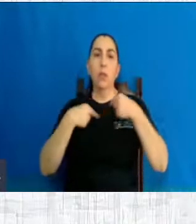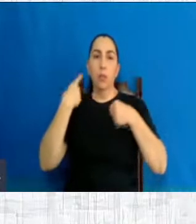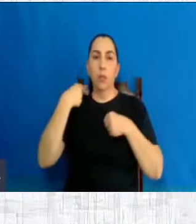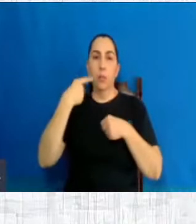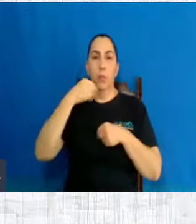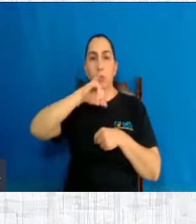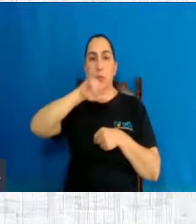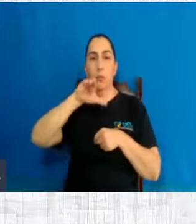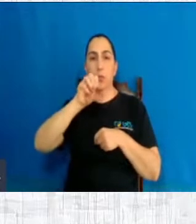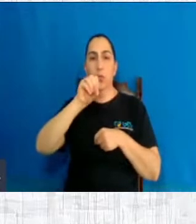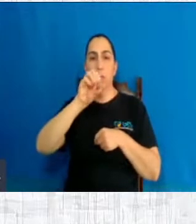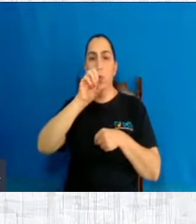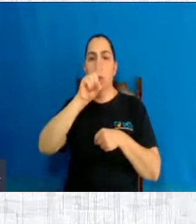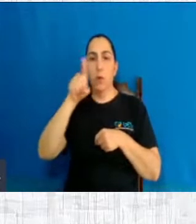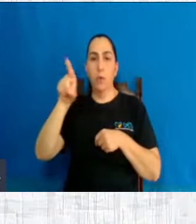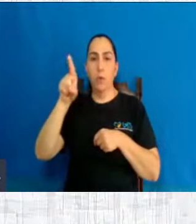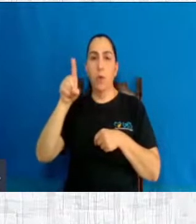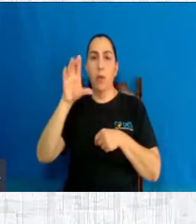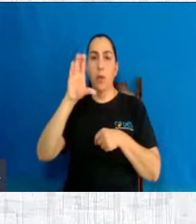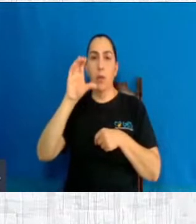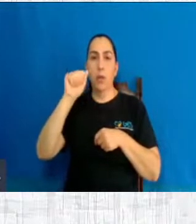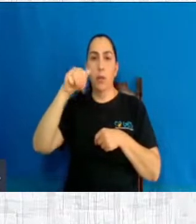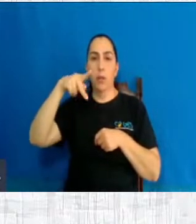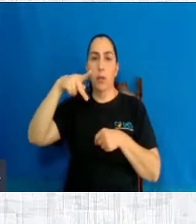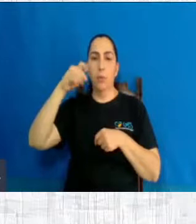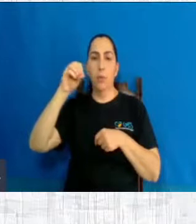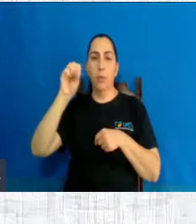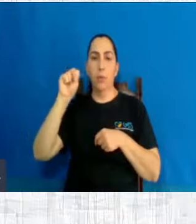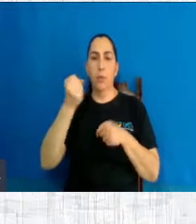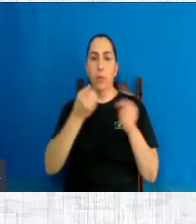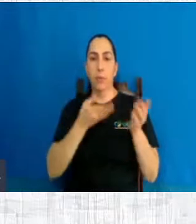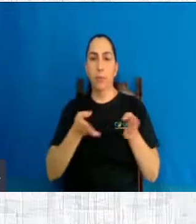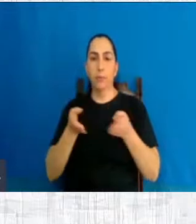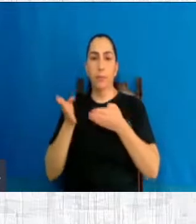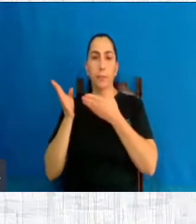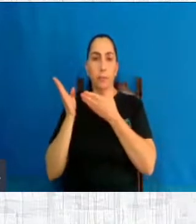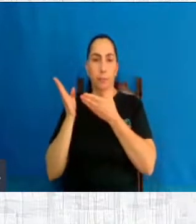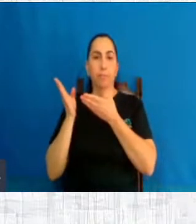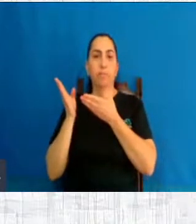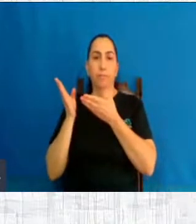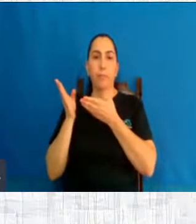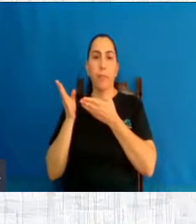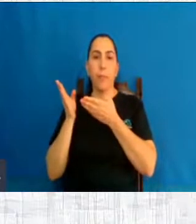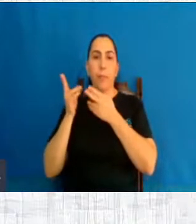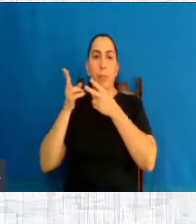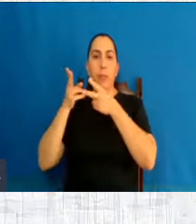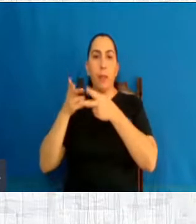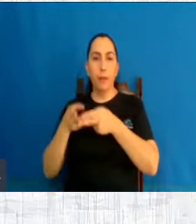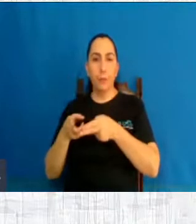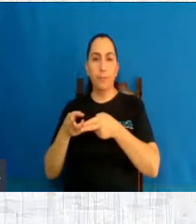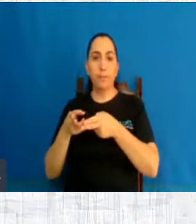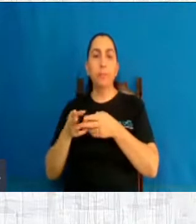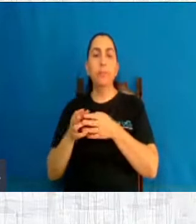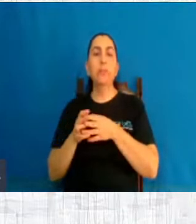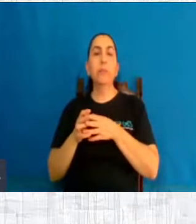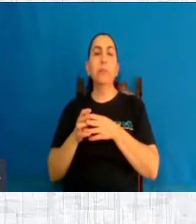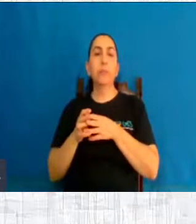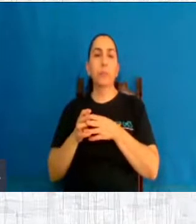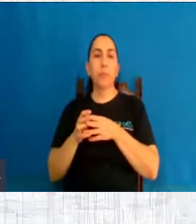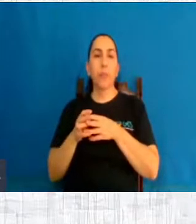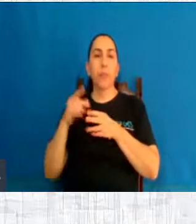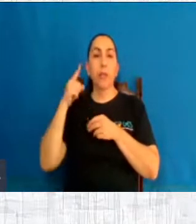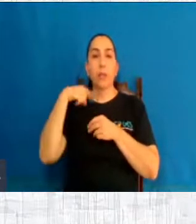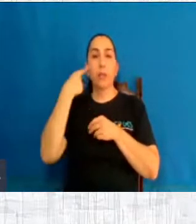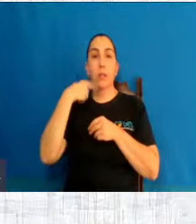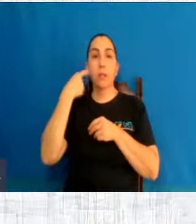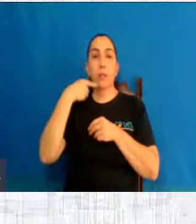E 29-2015, do senador Magno Malta e outros. Foi, inclusive, desarquivada recentemente agora, neste ano, do ano, pelo senador